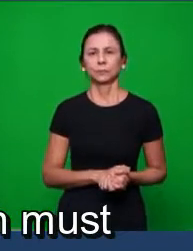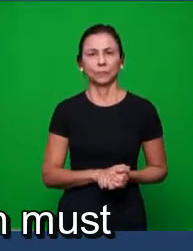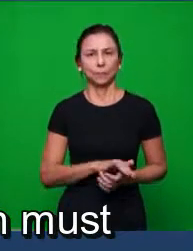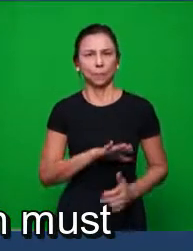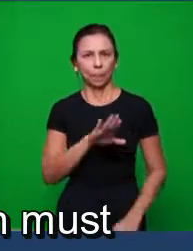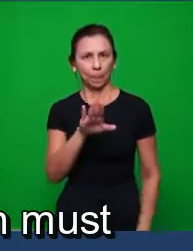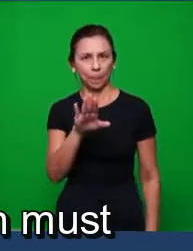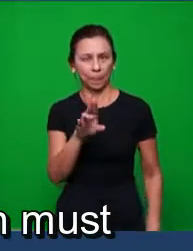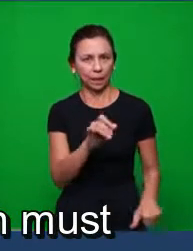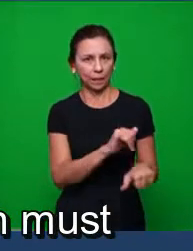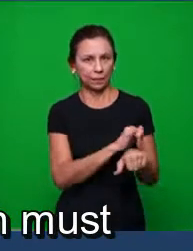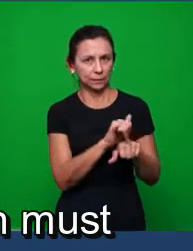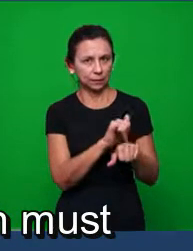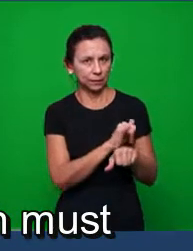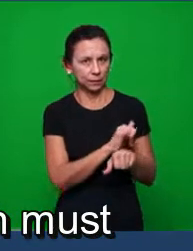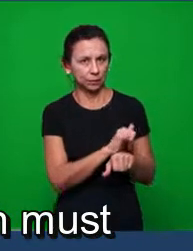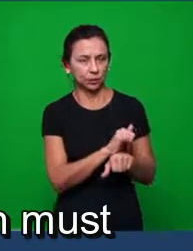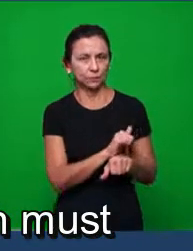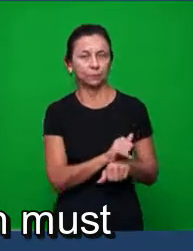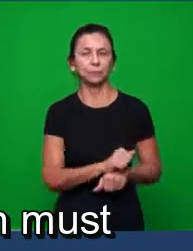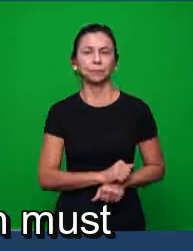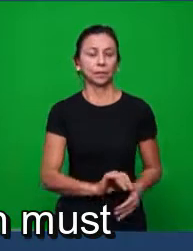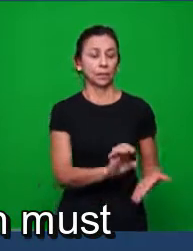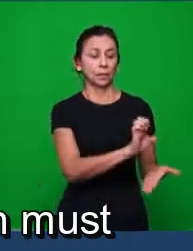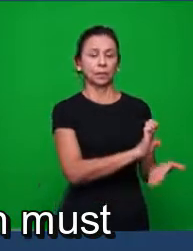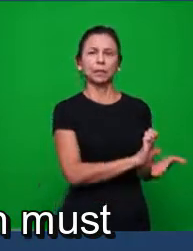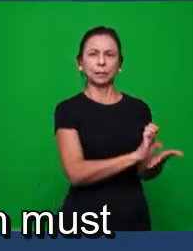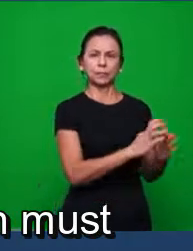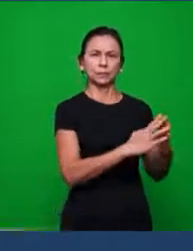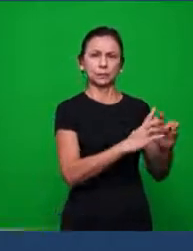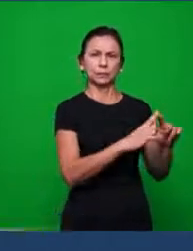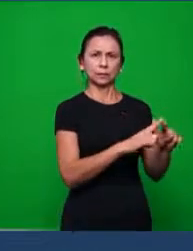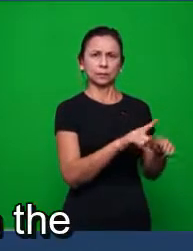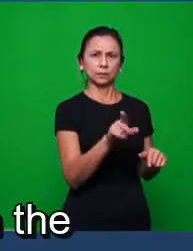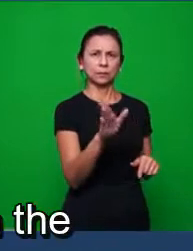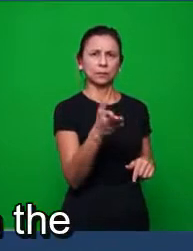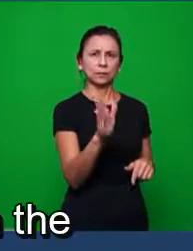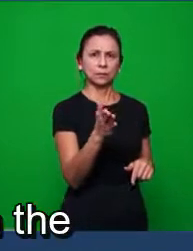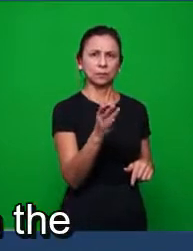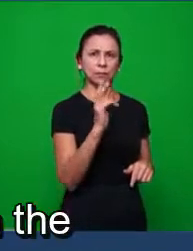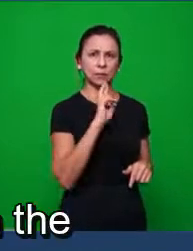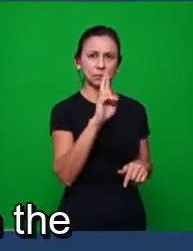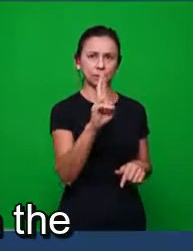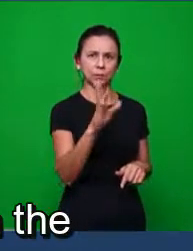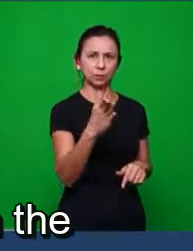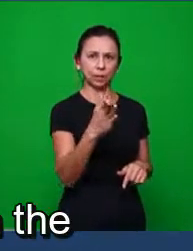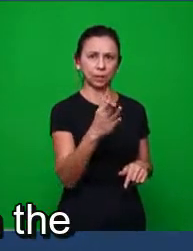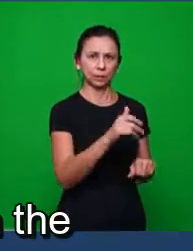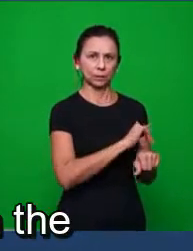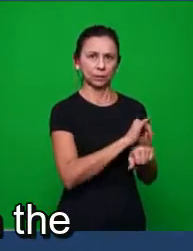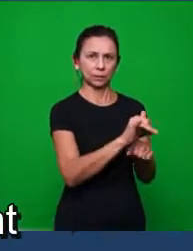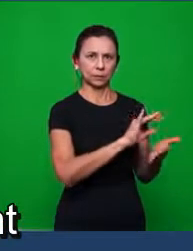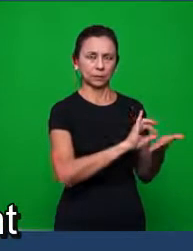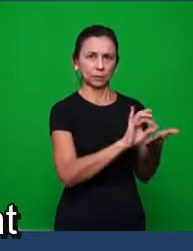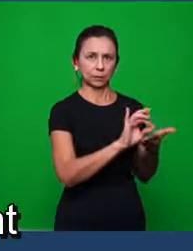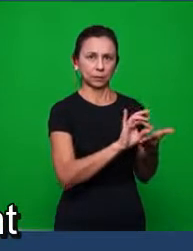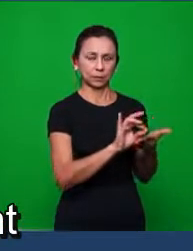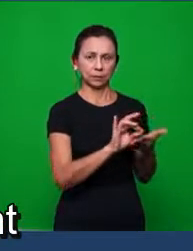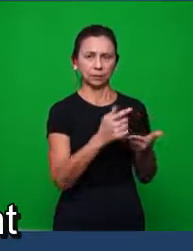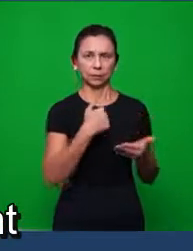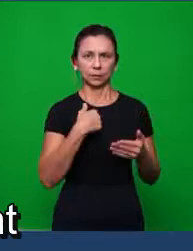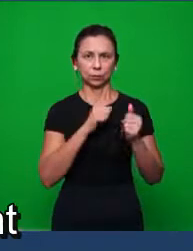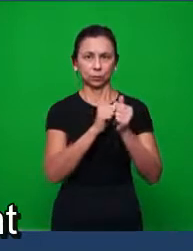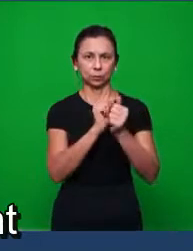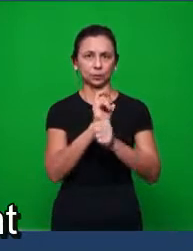intento em Éfeso, os irmãos já devem ter respondido. Então, vou responder com os irmãos